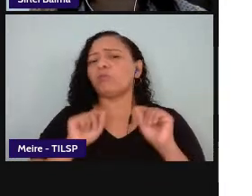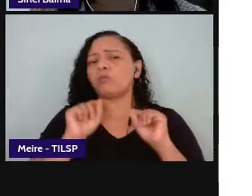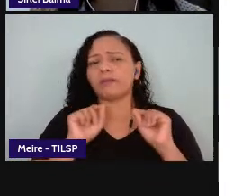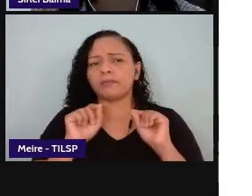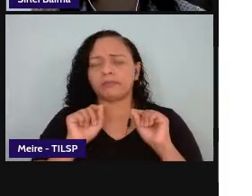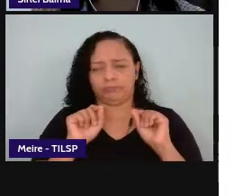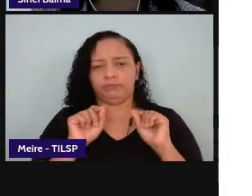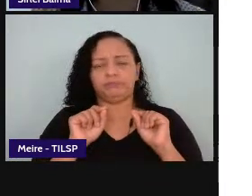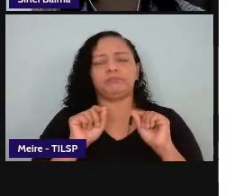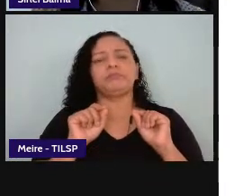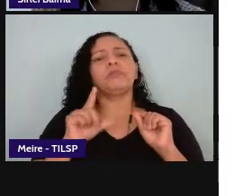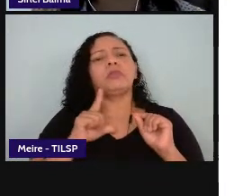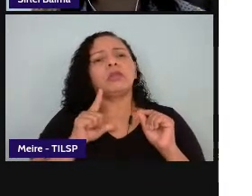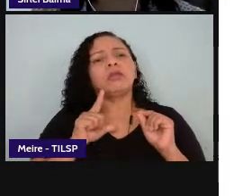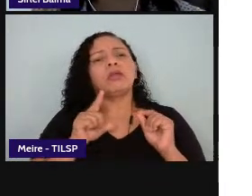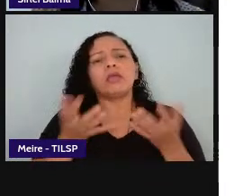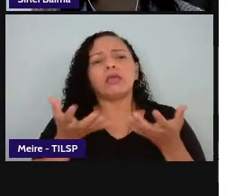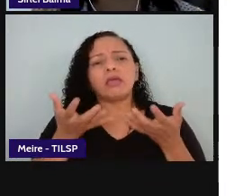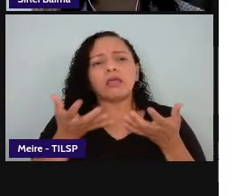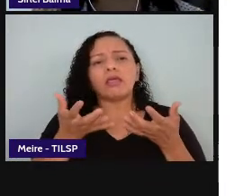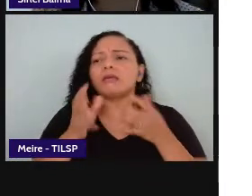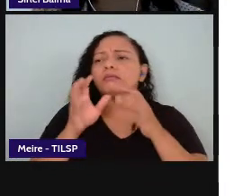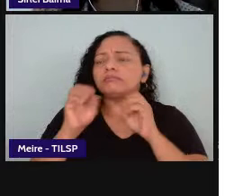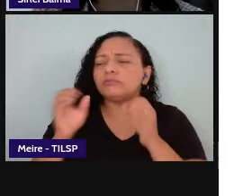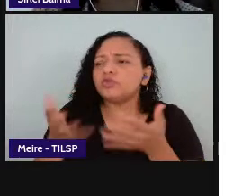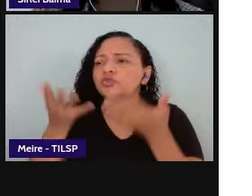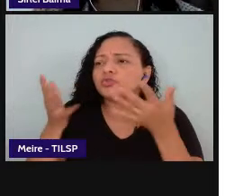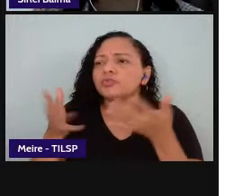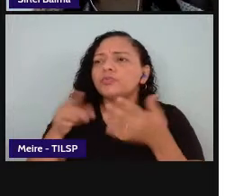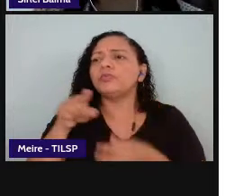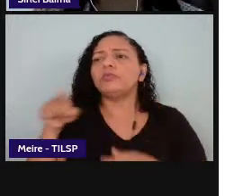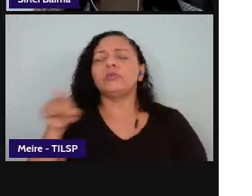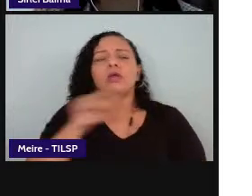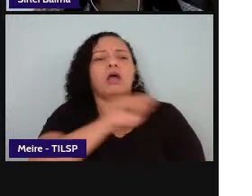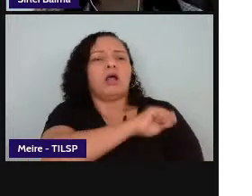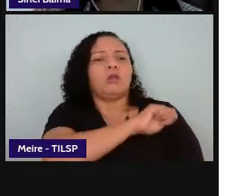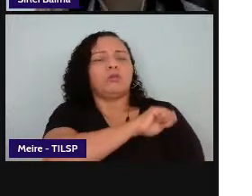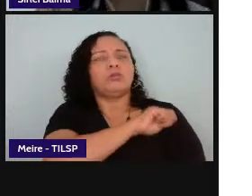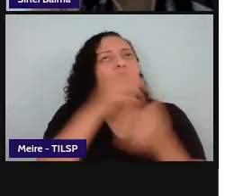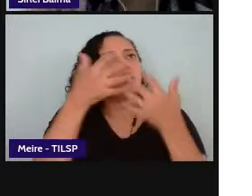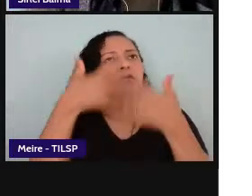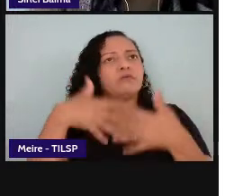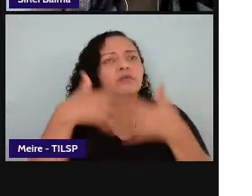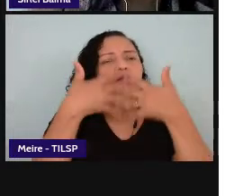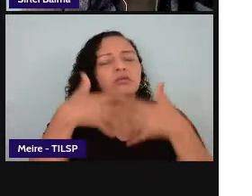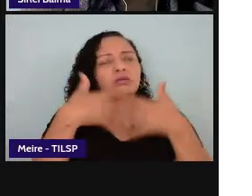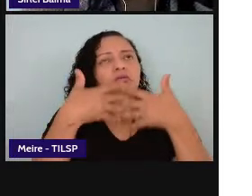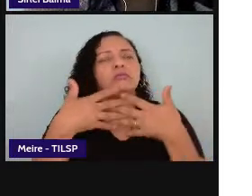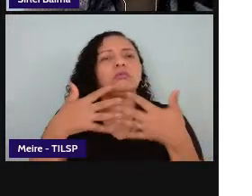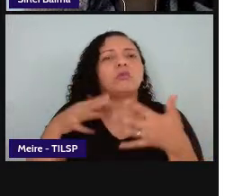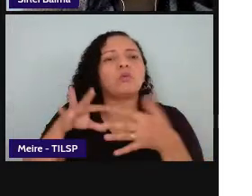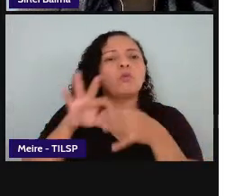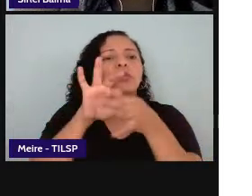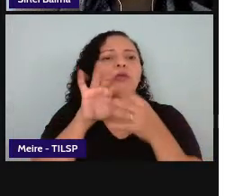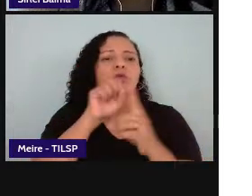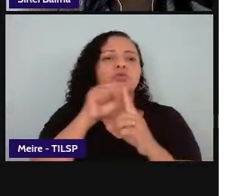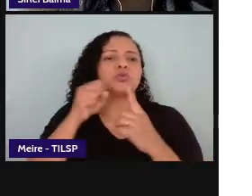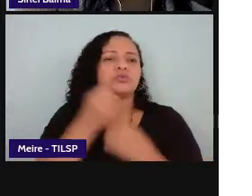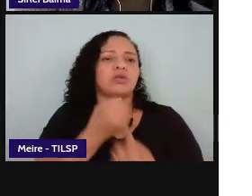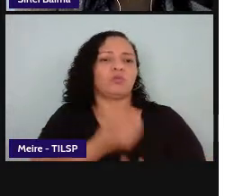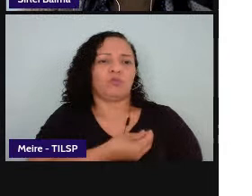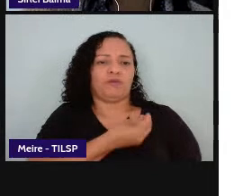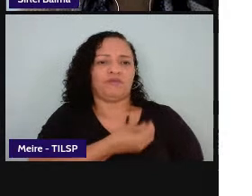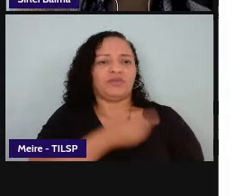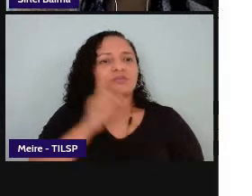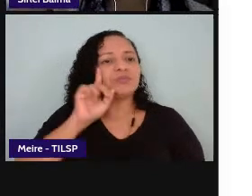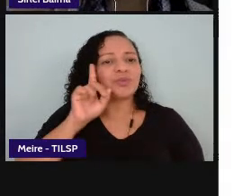de uma forma a conduzir o estudante a refletir acerca das situações contextuais da vida contemporânea então é o estudante ali